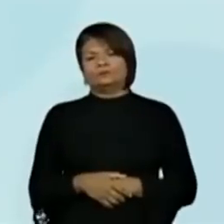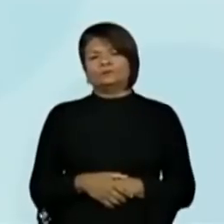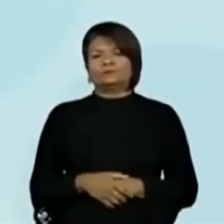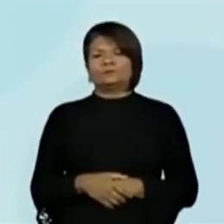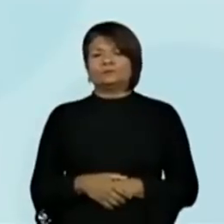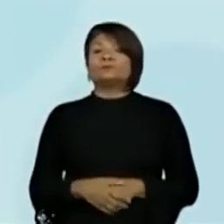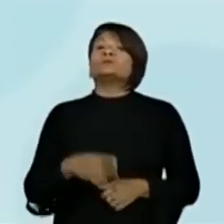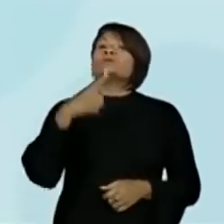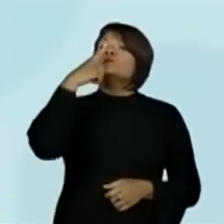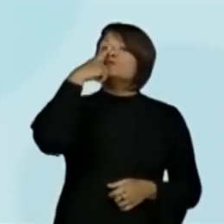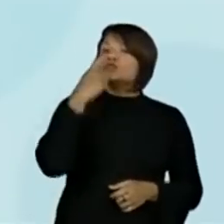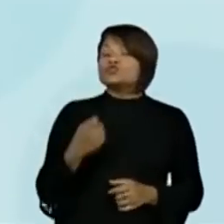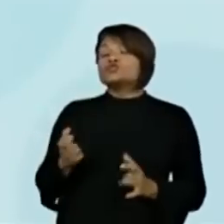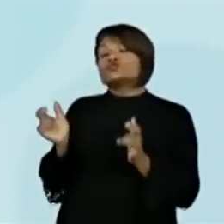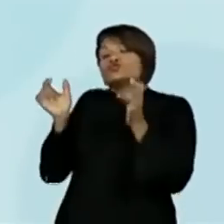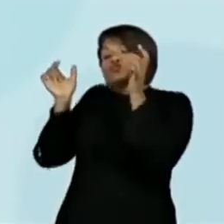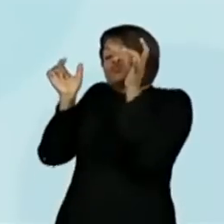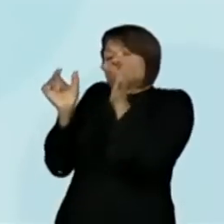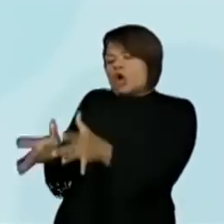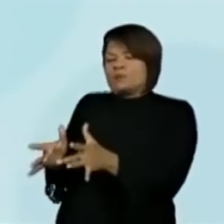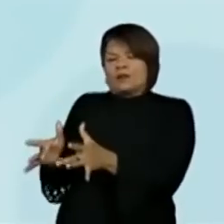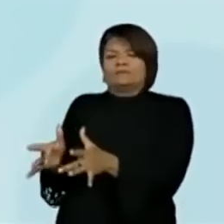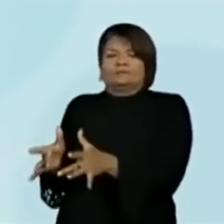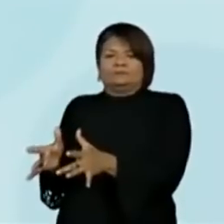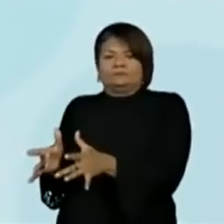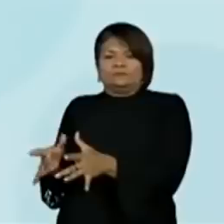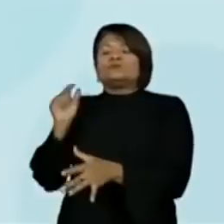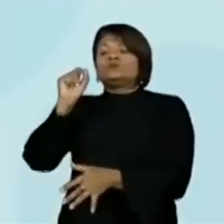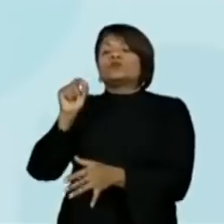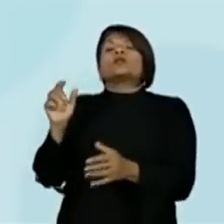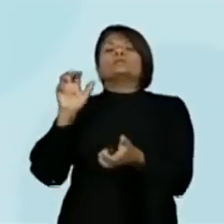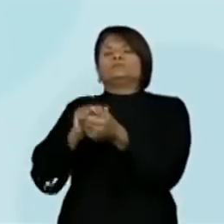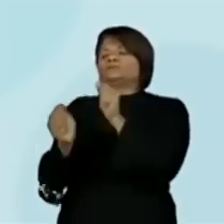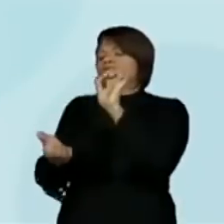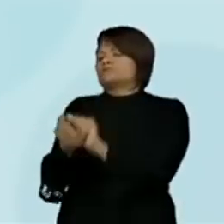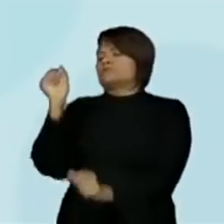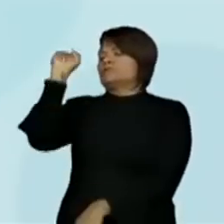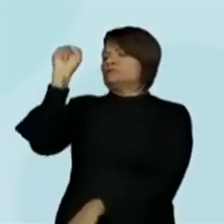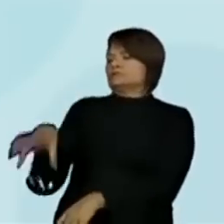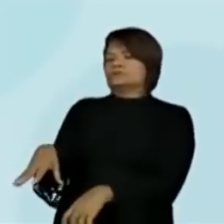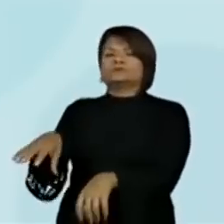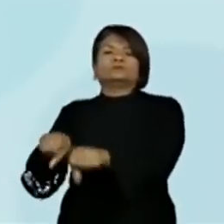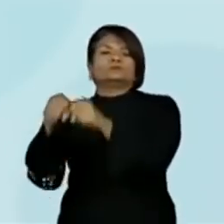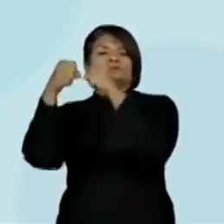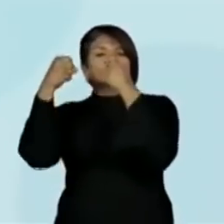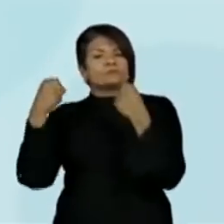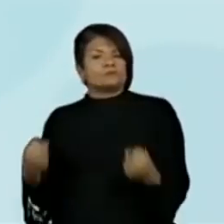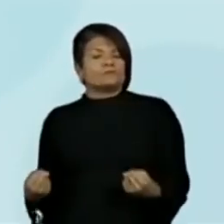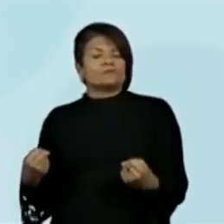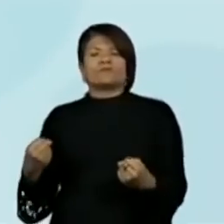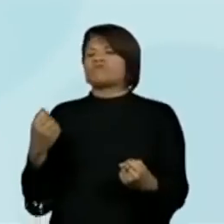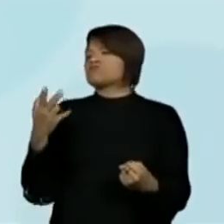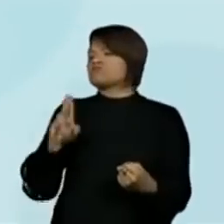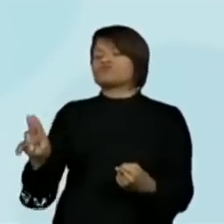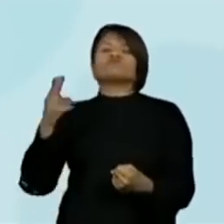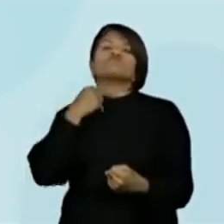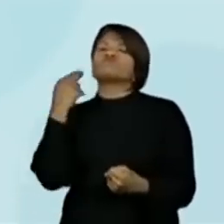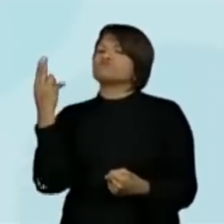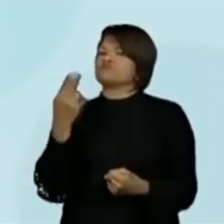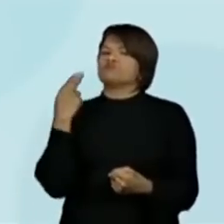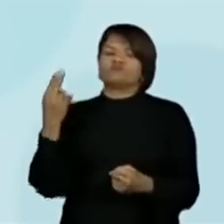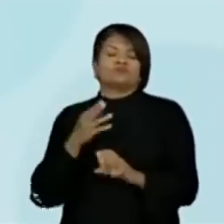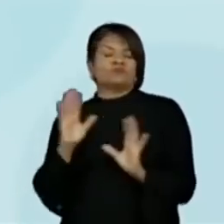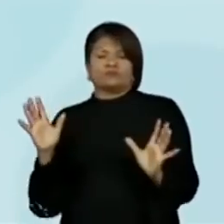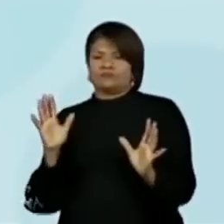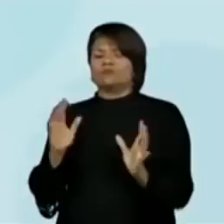Lixo é o que sobra, ou seja, o que é descartado, aquilo que está quebrado. E sem condições de uso, precisamos